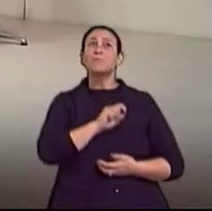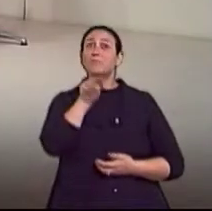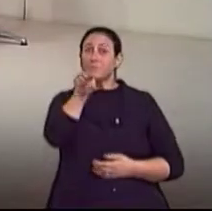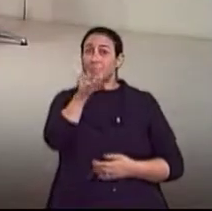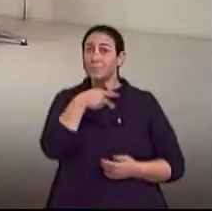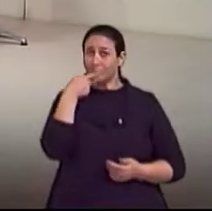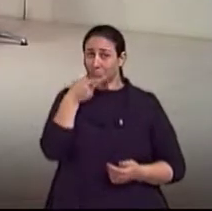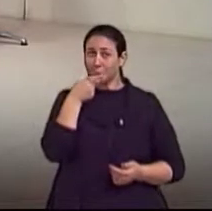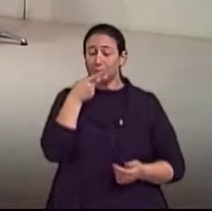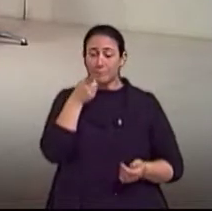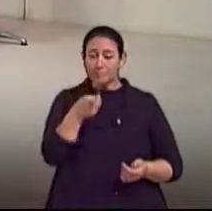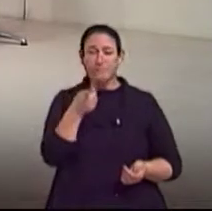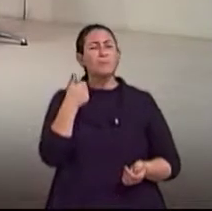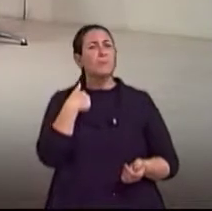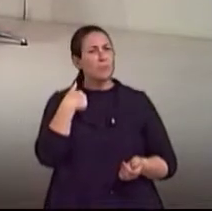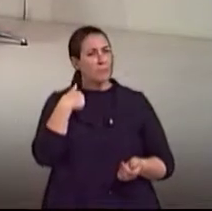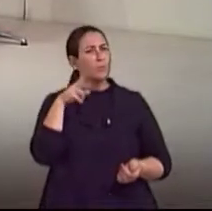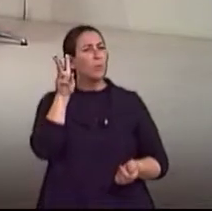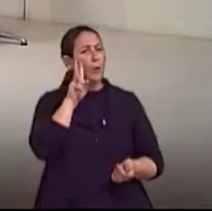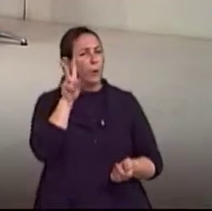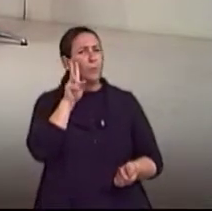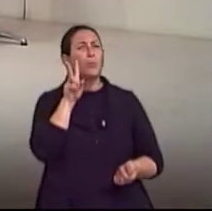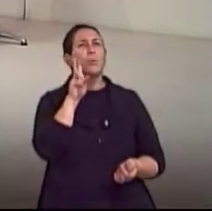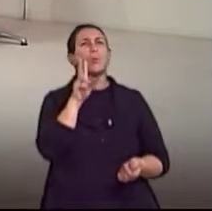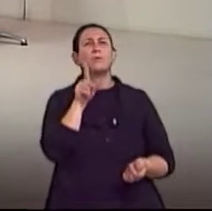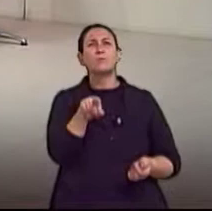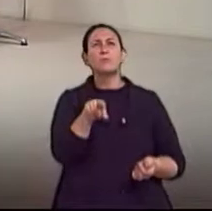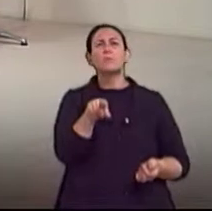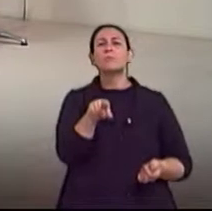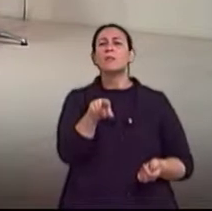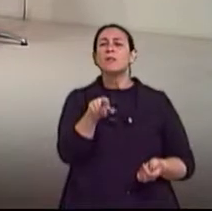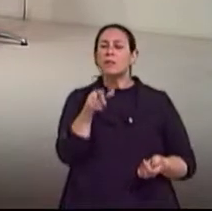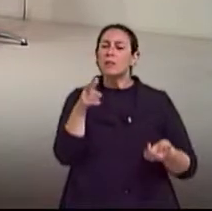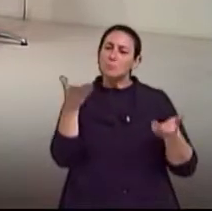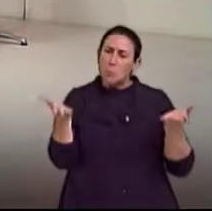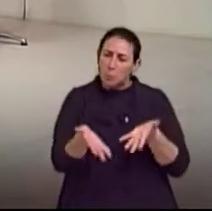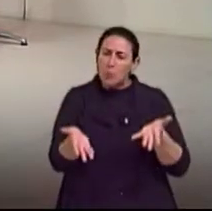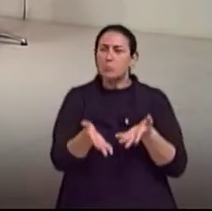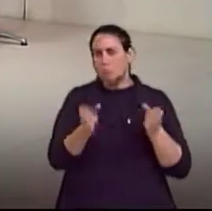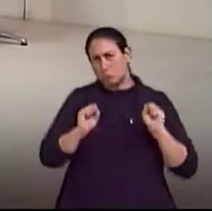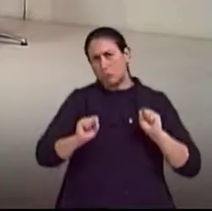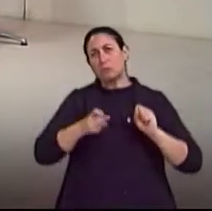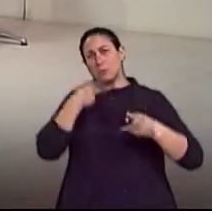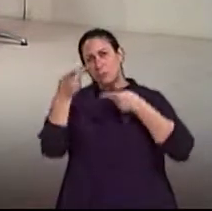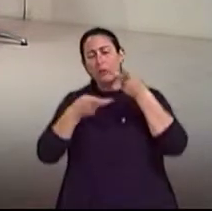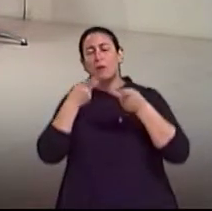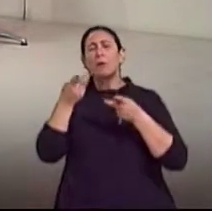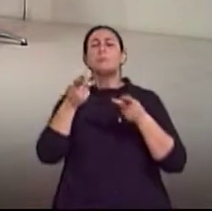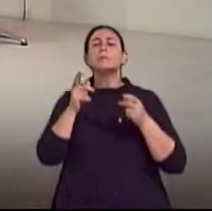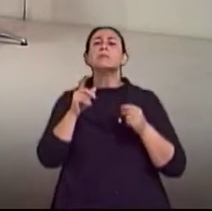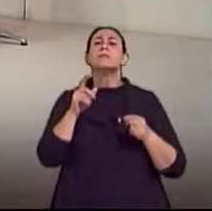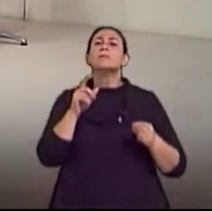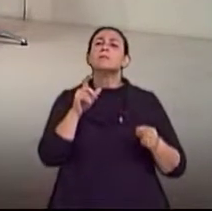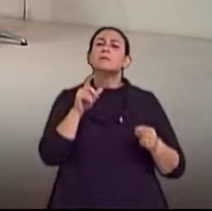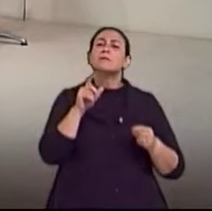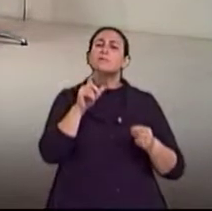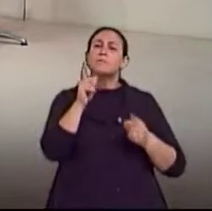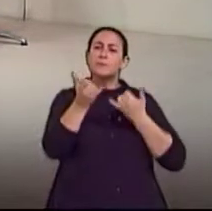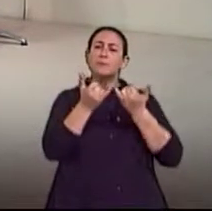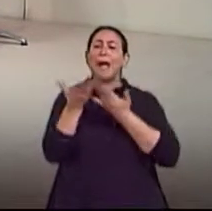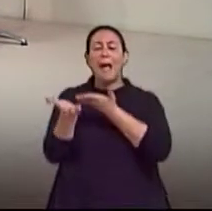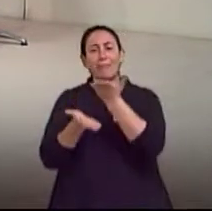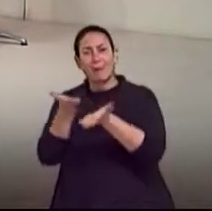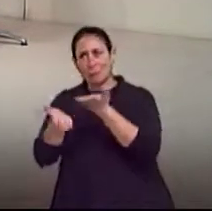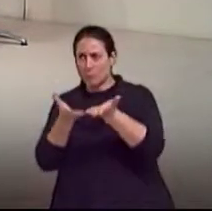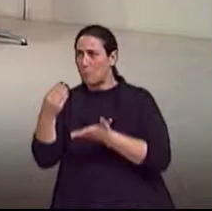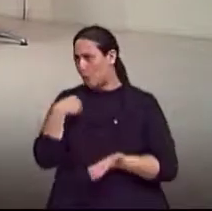isso, eu lembro que existem, e aqui a gente pode falar, sim, claro, amplamente, do atendimento médico. Tem